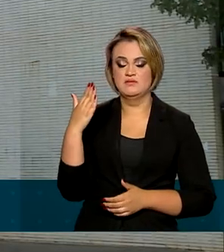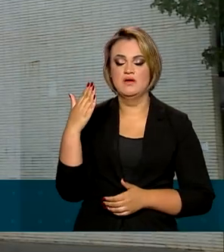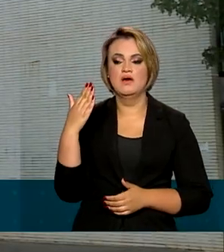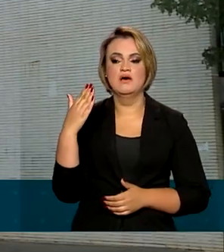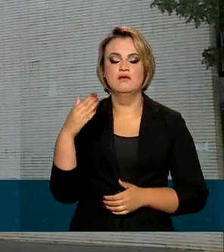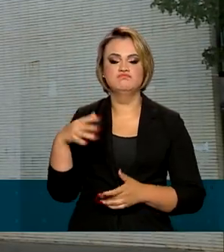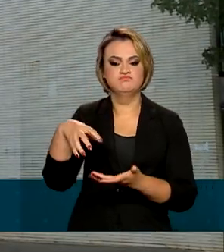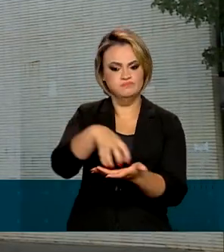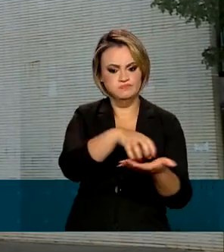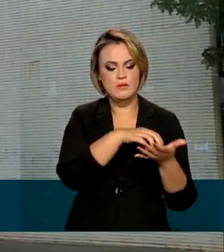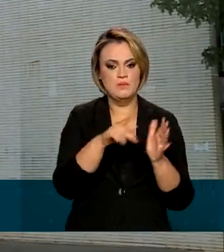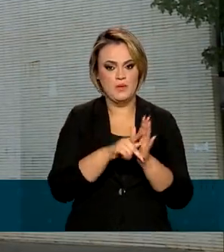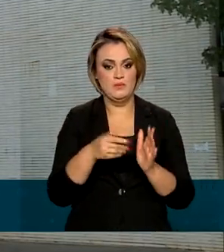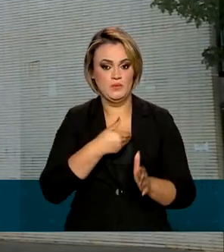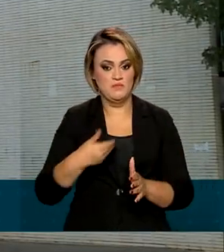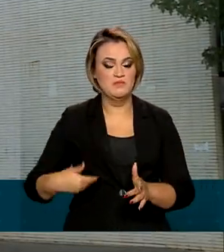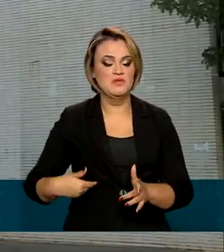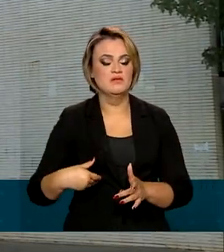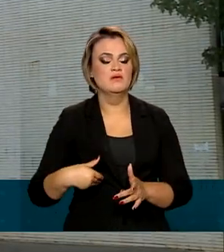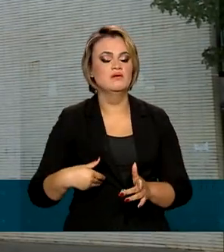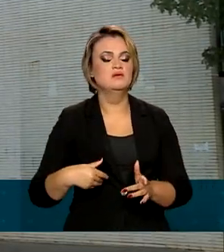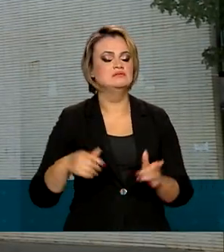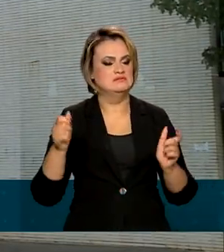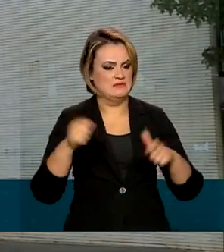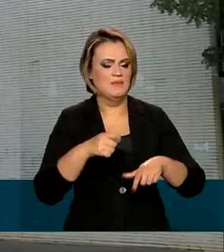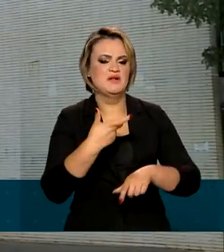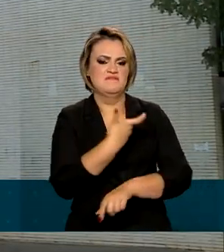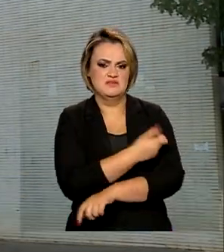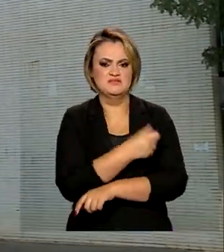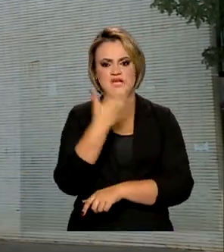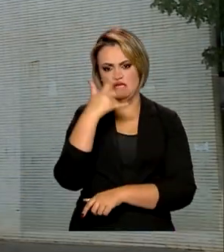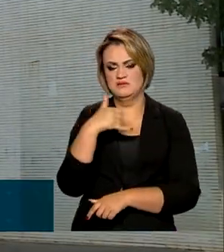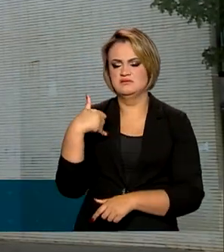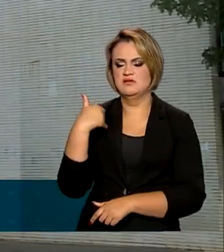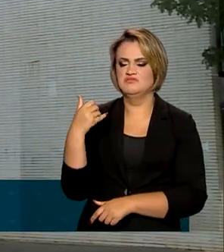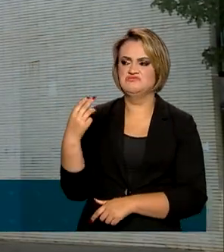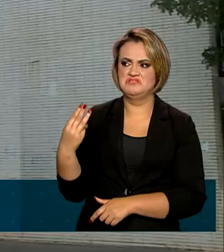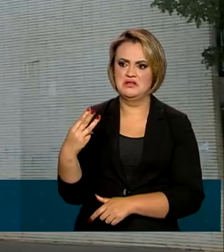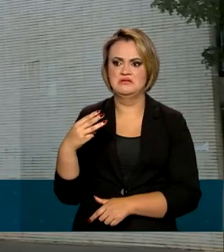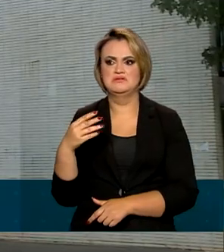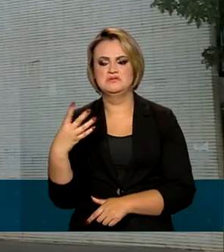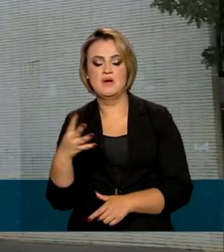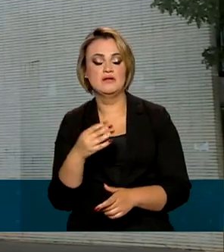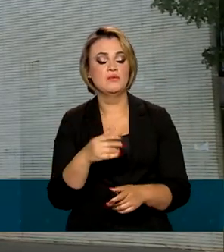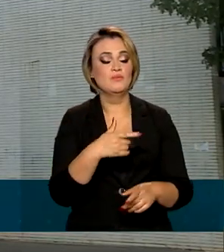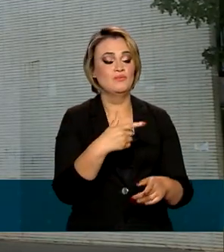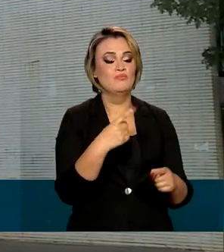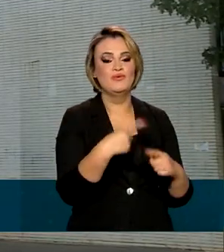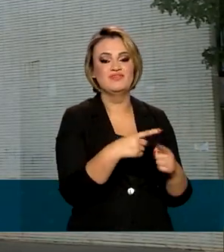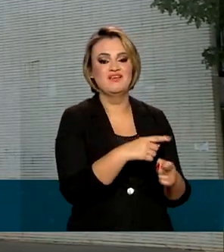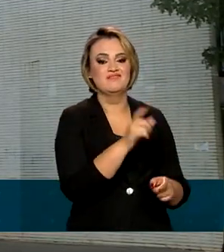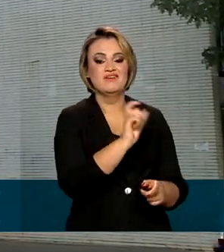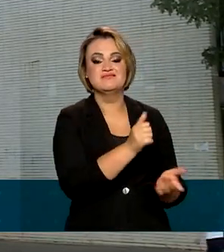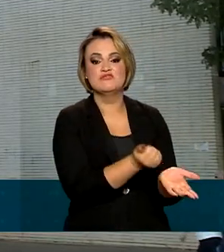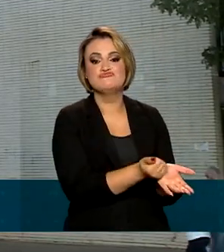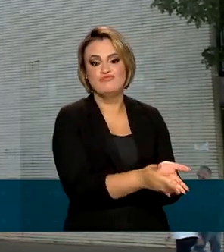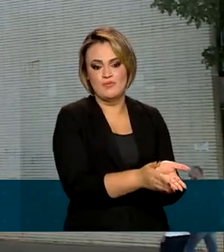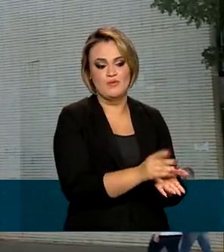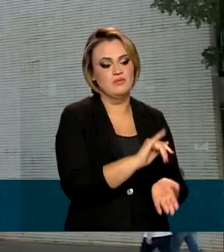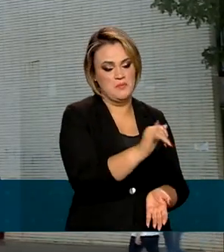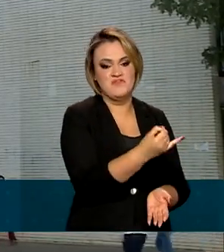entes federativos já podem vacinar crianças de 3 e 4 anos com doses remanescentes do imunizante. No